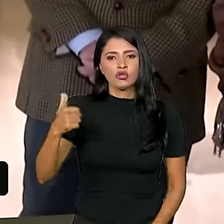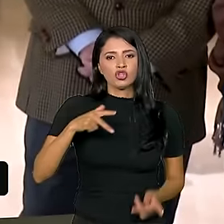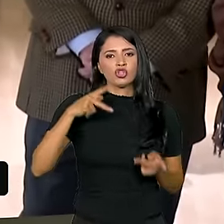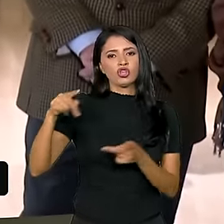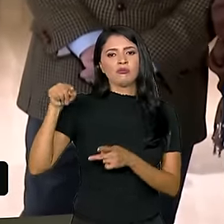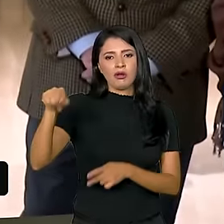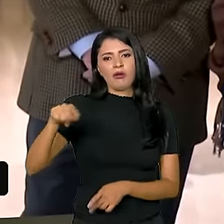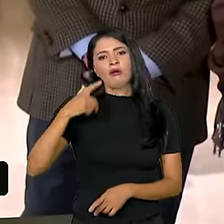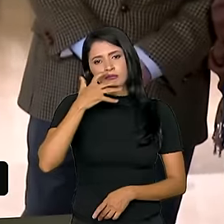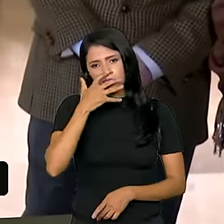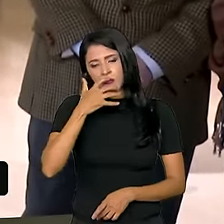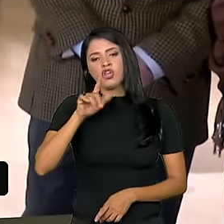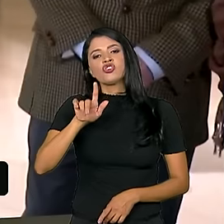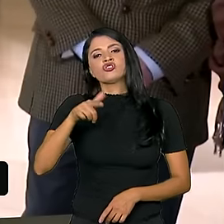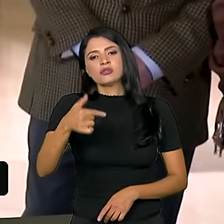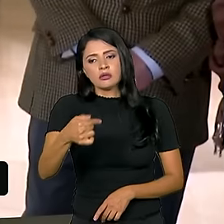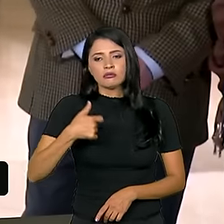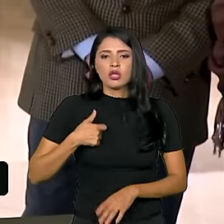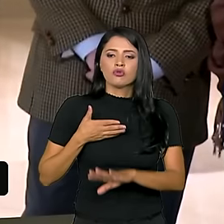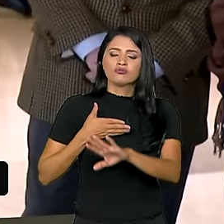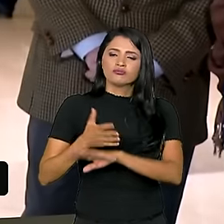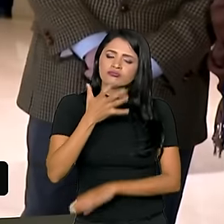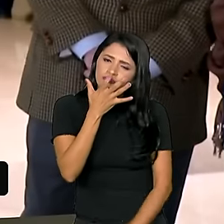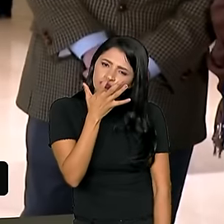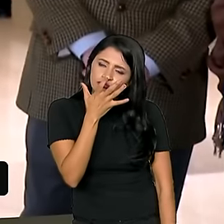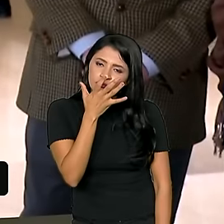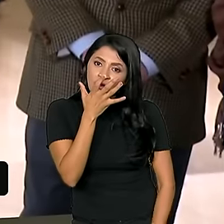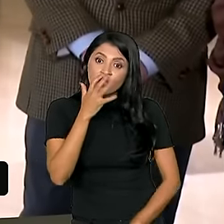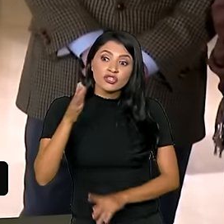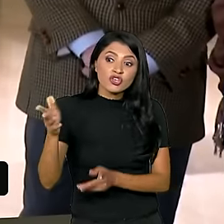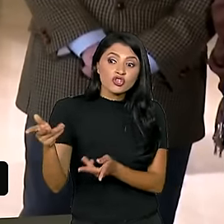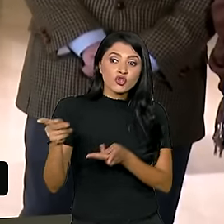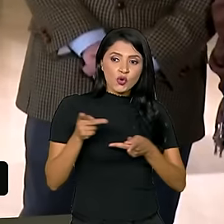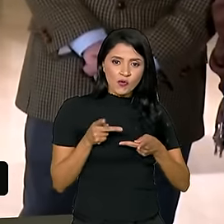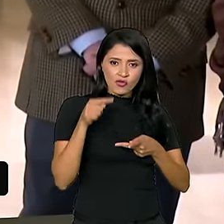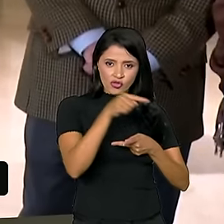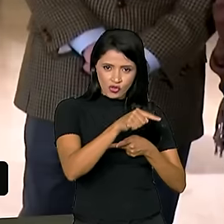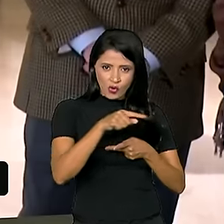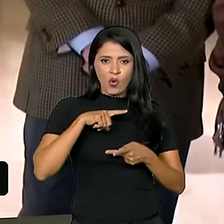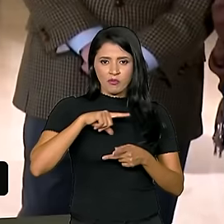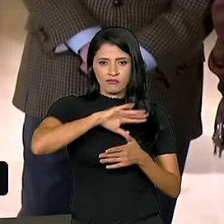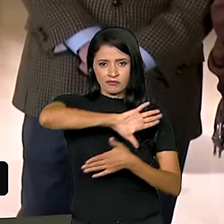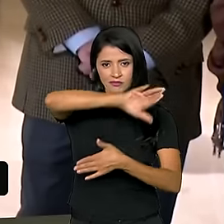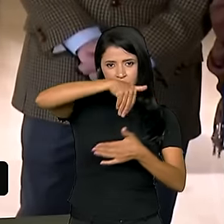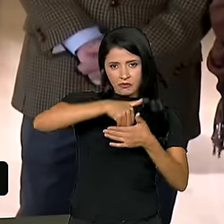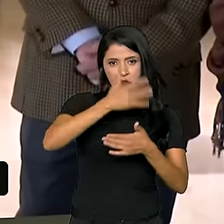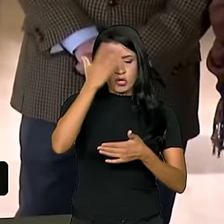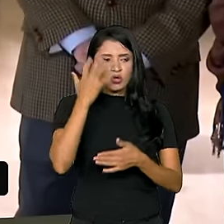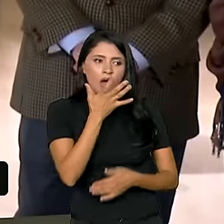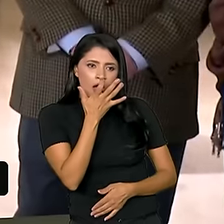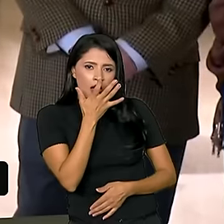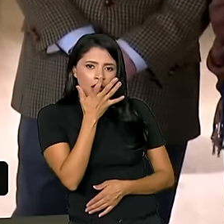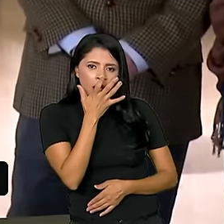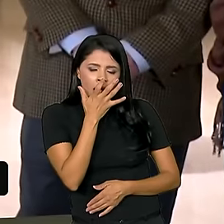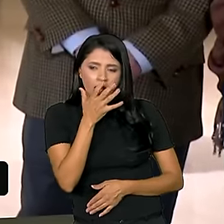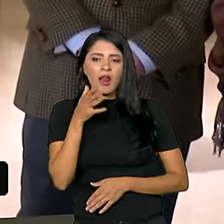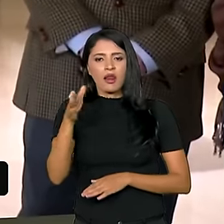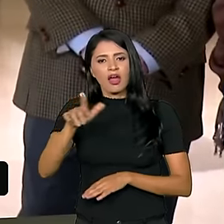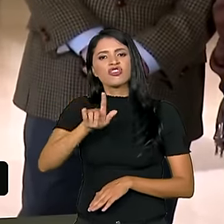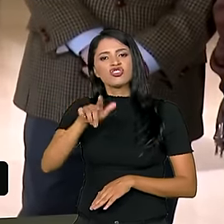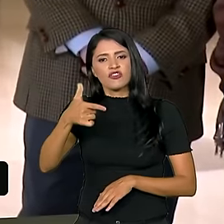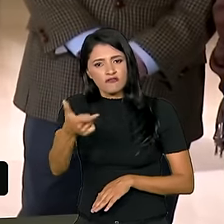Eu sou observador. Nós convidamos para o Mercosul observadores. Nós convidamos para o G20 observadores.